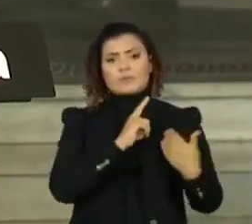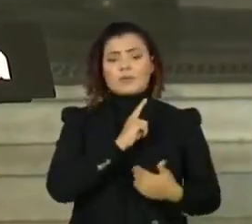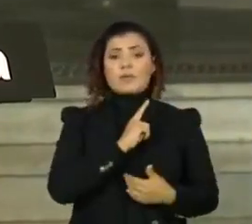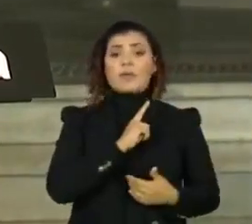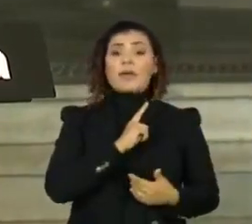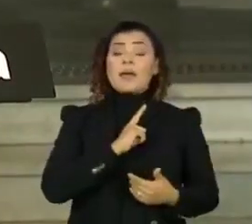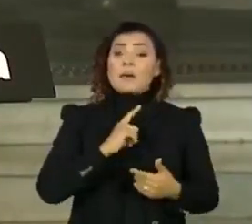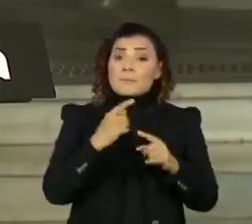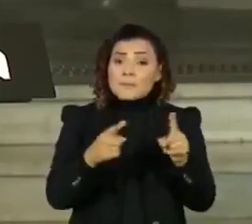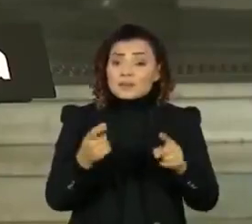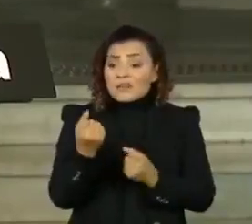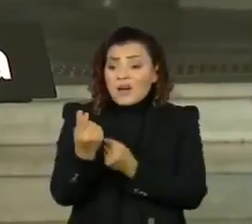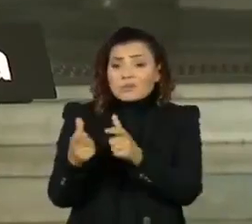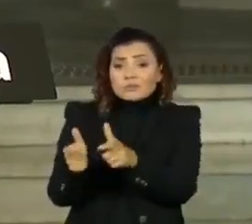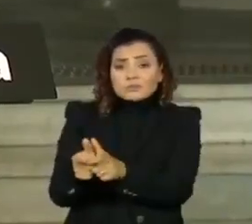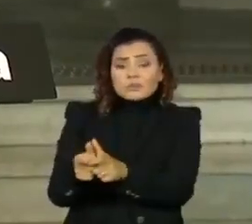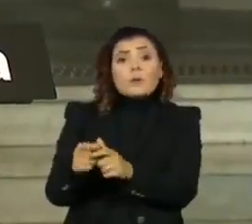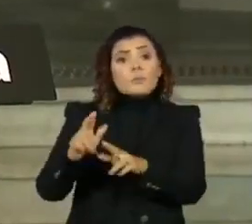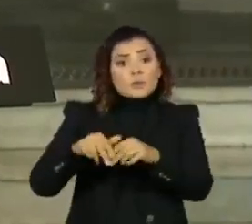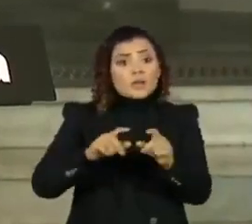minoria que fez com que essas estatísticas... mas essa com a acolher população.